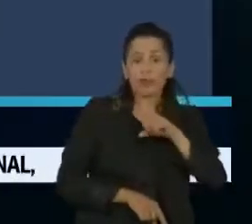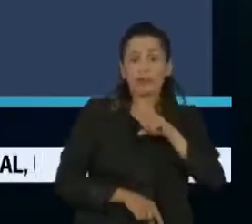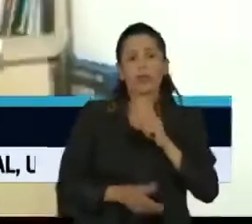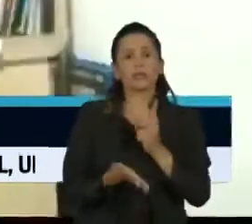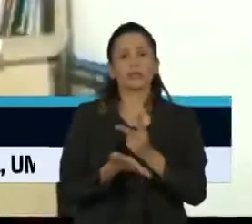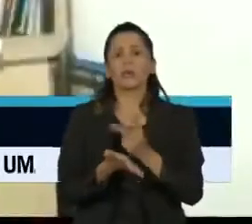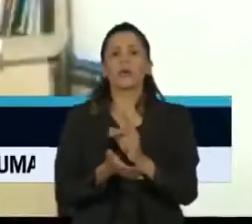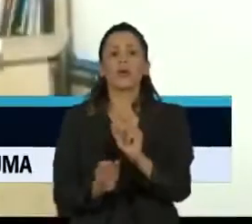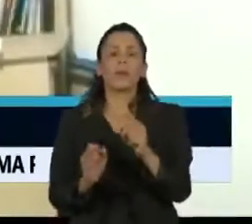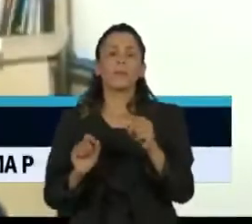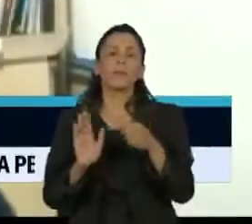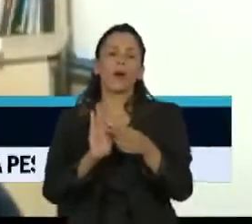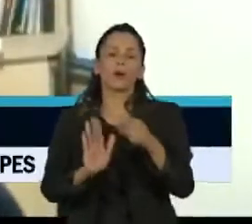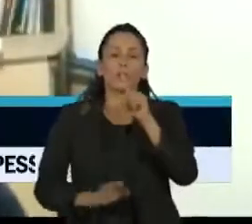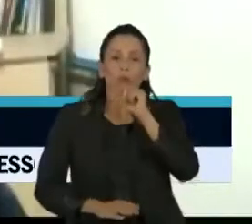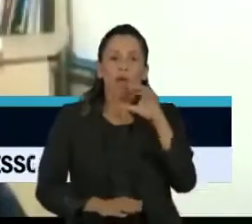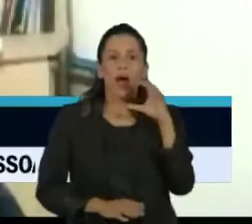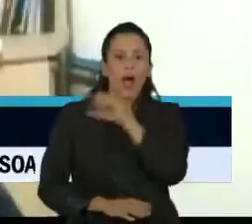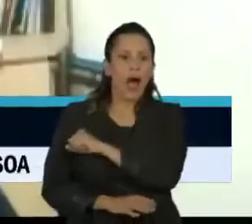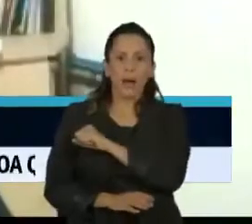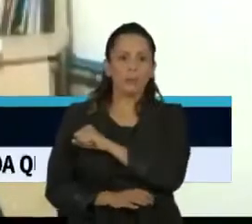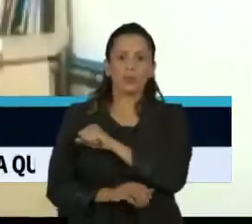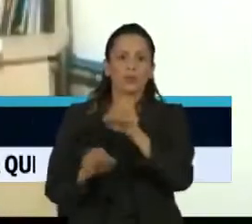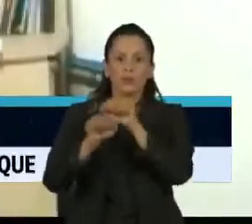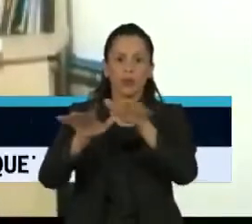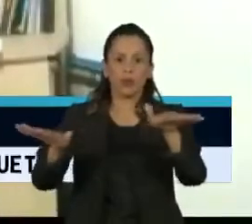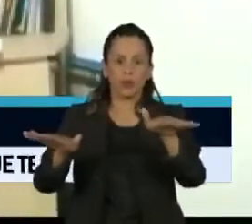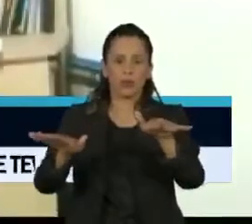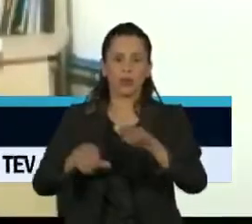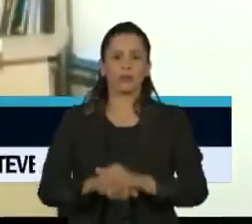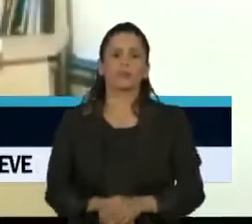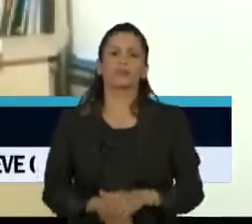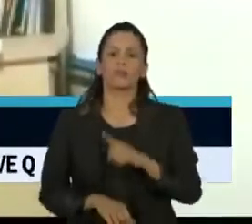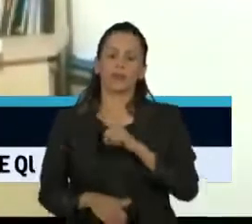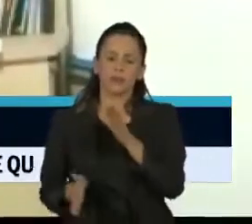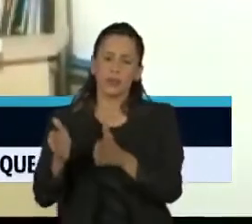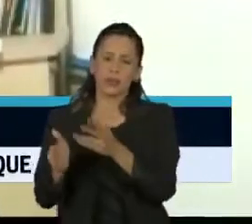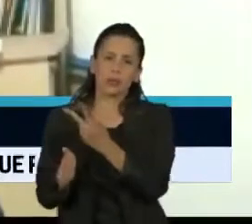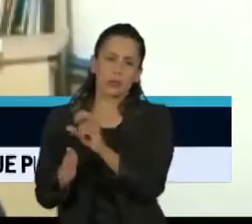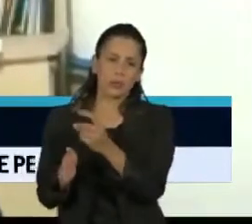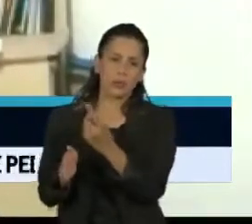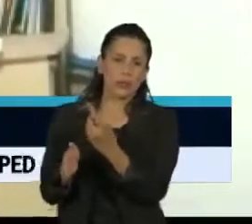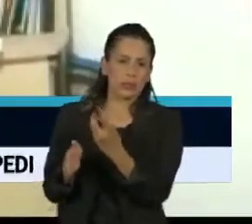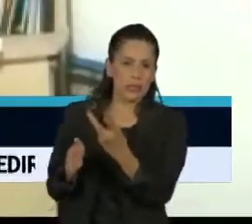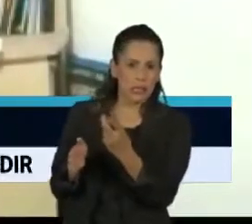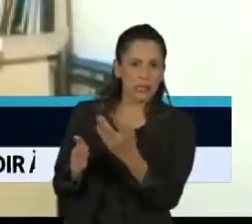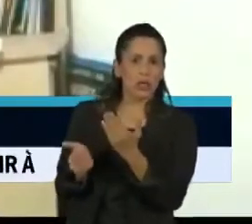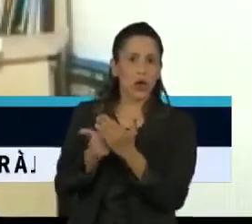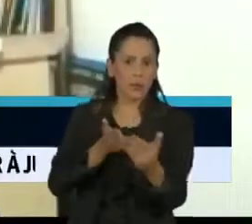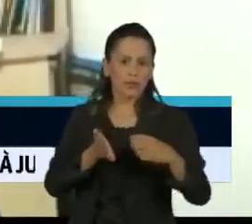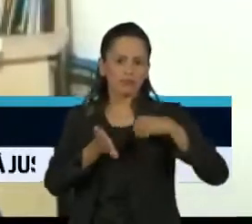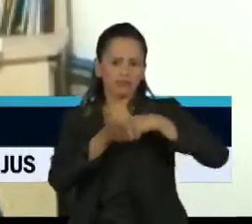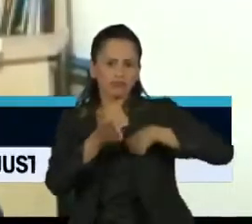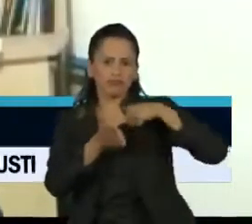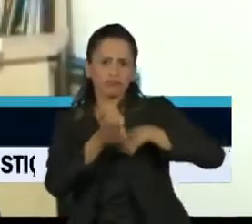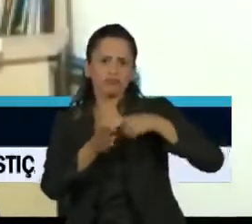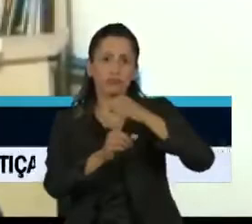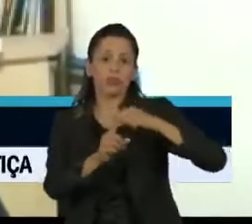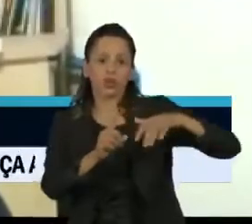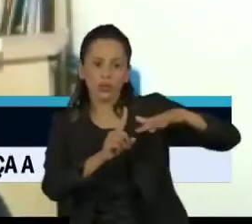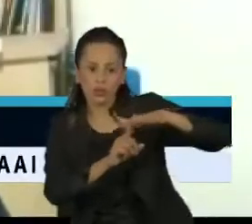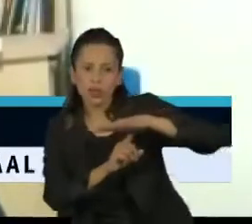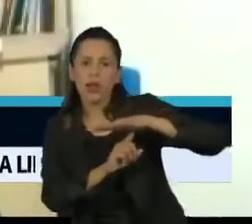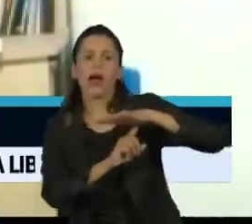publicação. No Brasil, nas mobilizações de junho de 2013, que começam também com uma pauta social